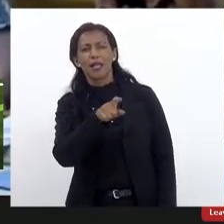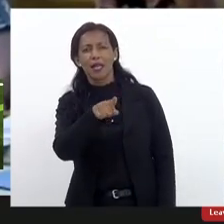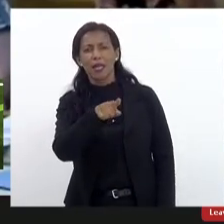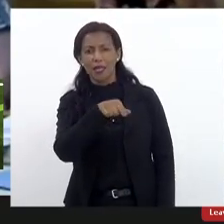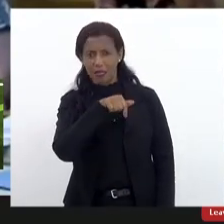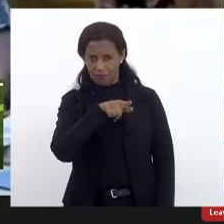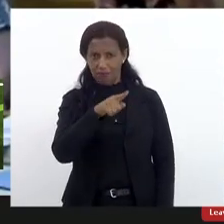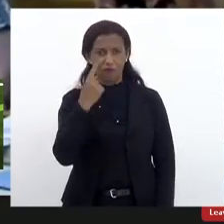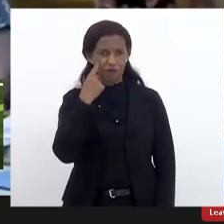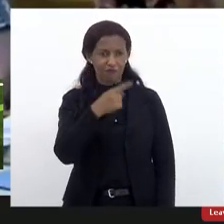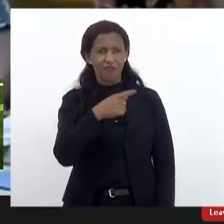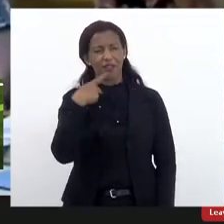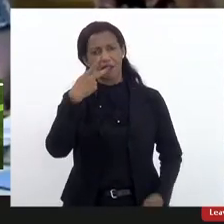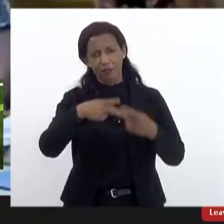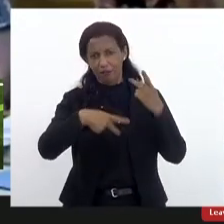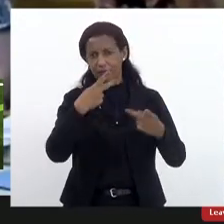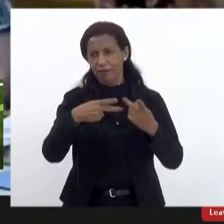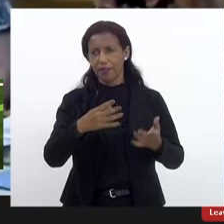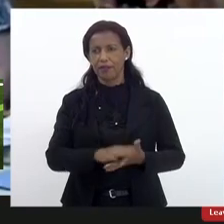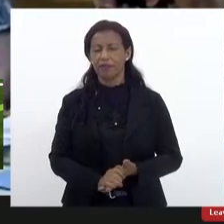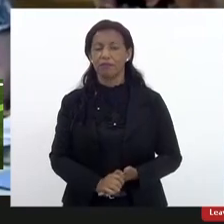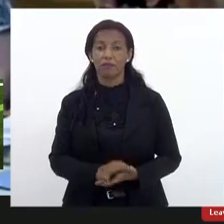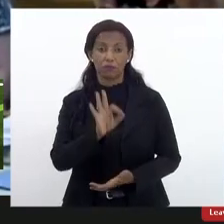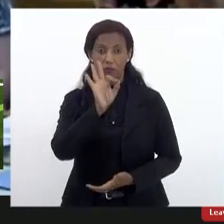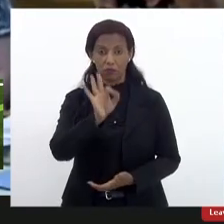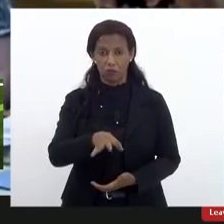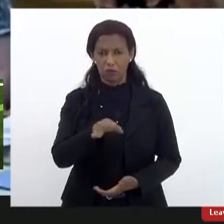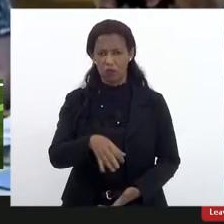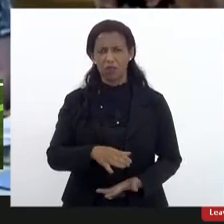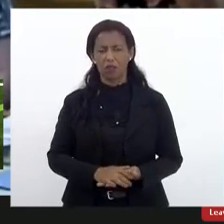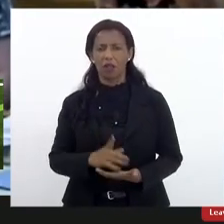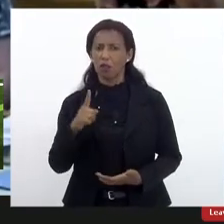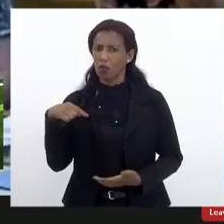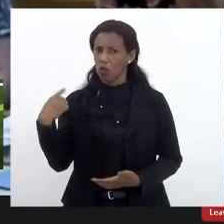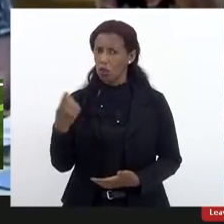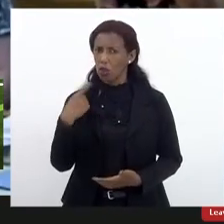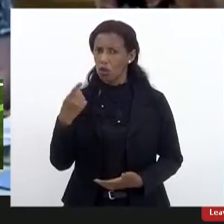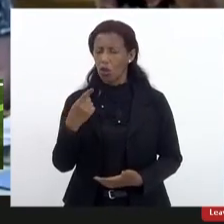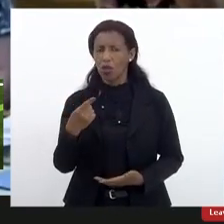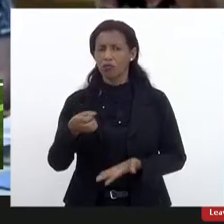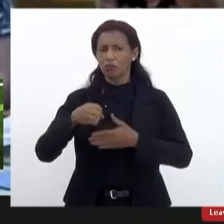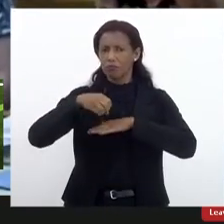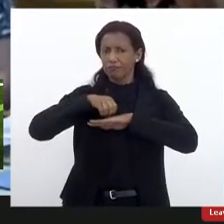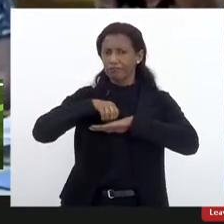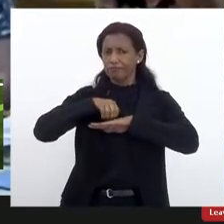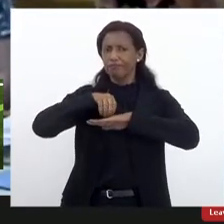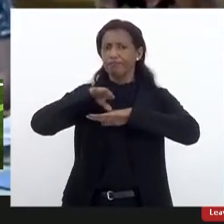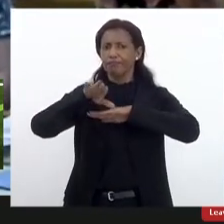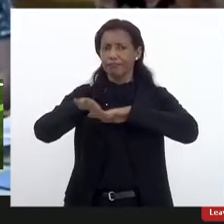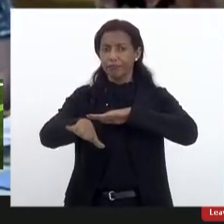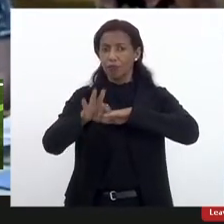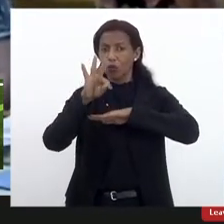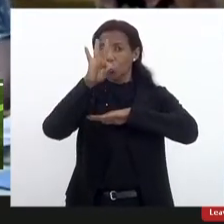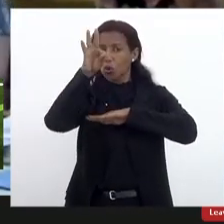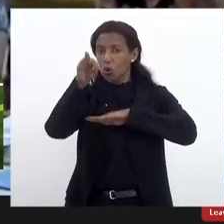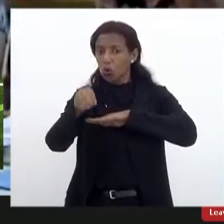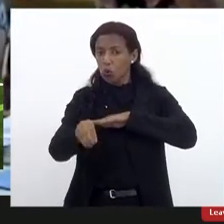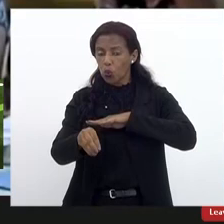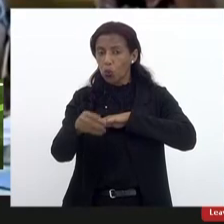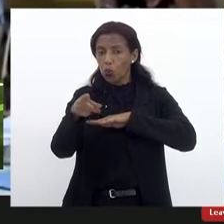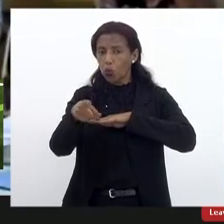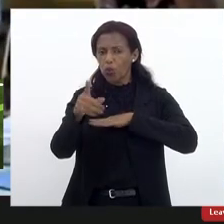inspetora, e com certeza Rosilene, nós vamos estar encaminhando todas as